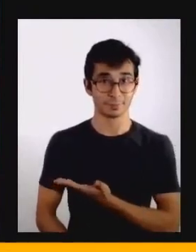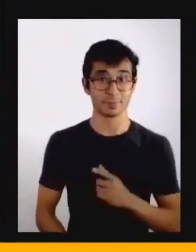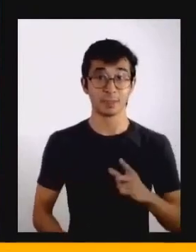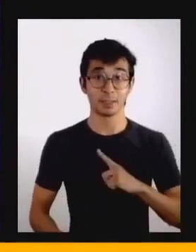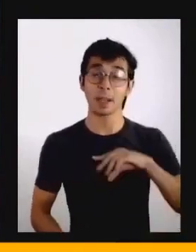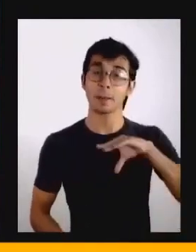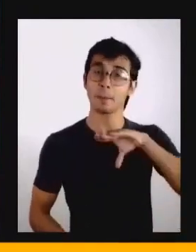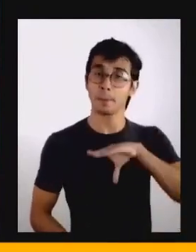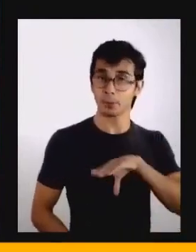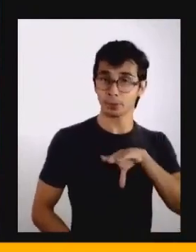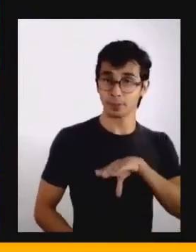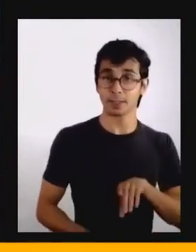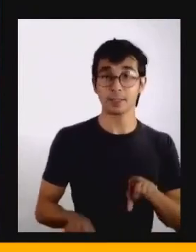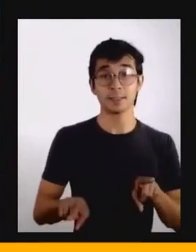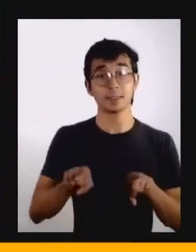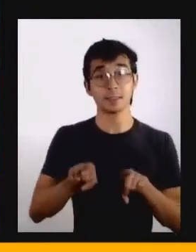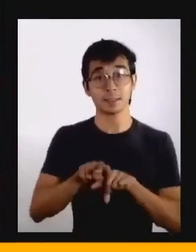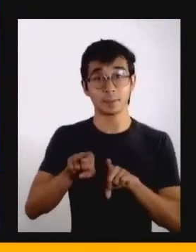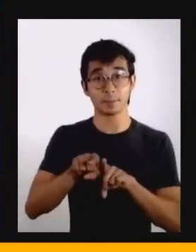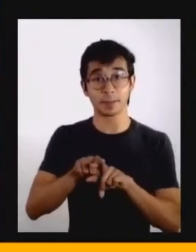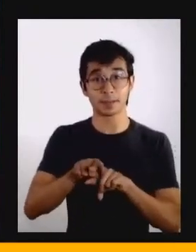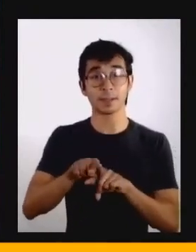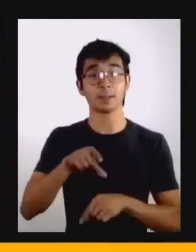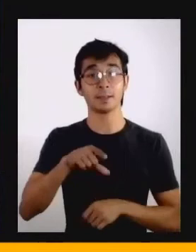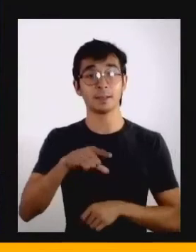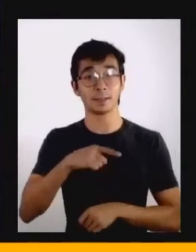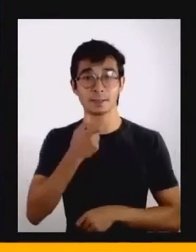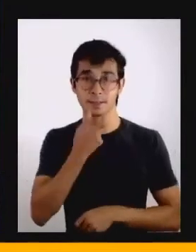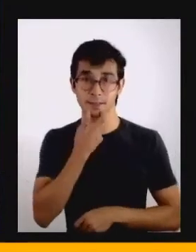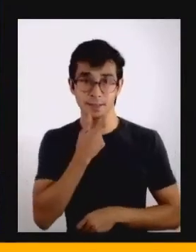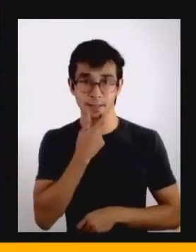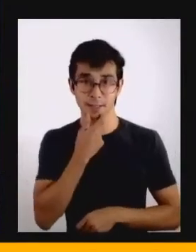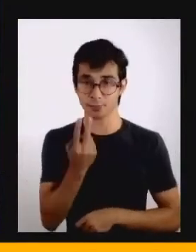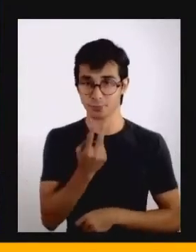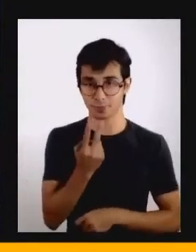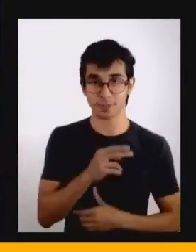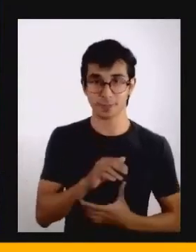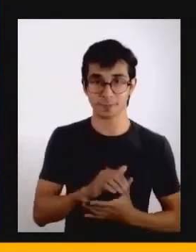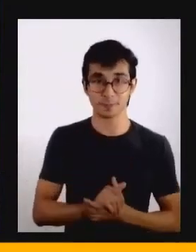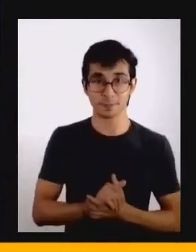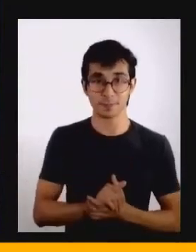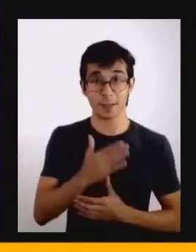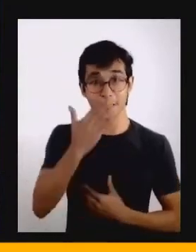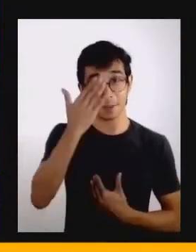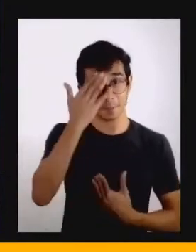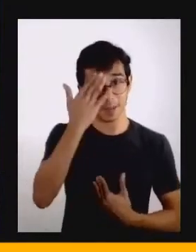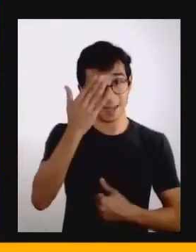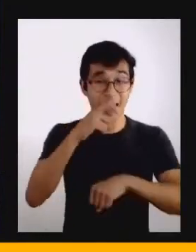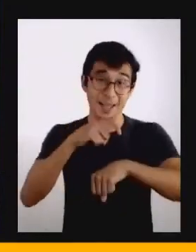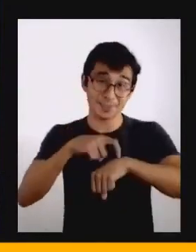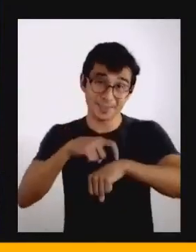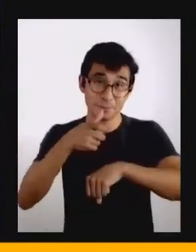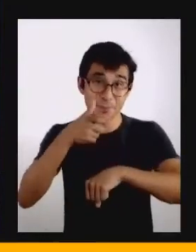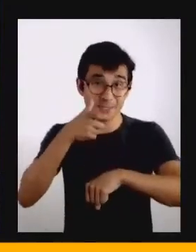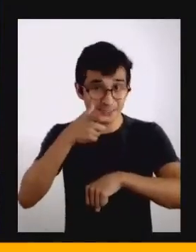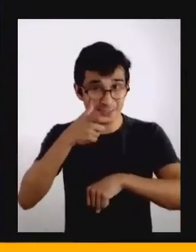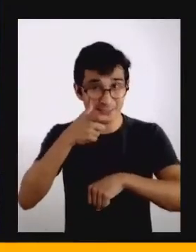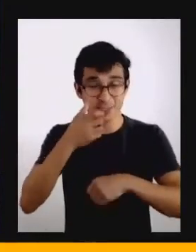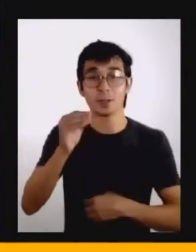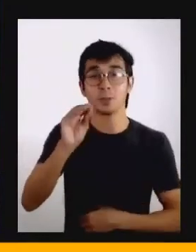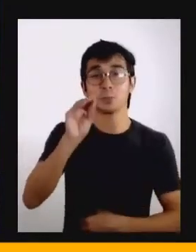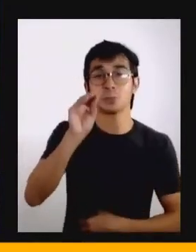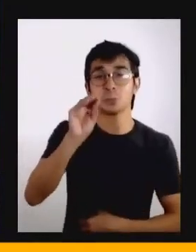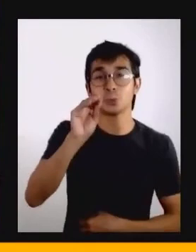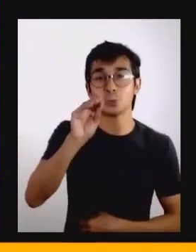Timelab que é o nosso canal em inglês. Obrigado de novo pelo tempo de vocês quero mandar um beijo para todos os viajantes do